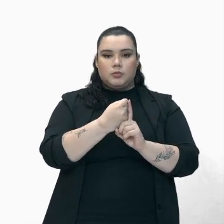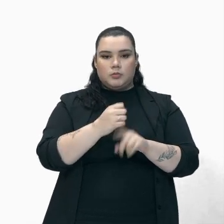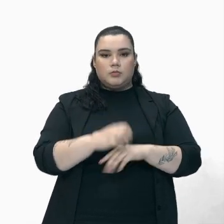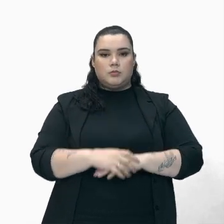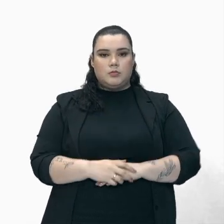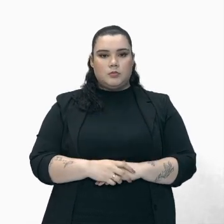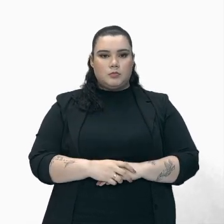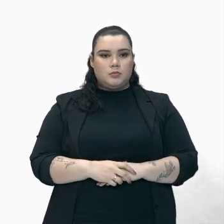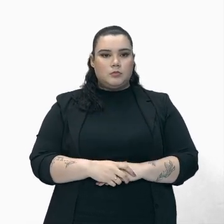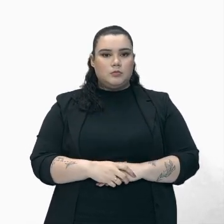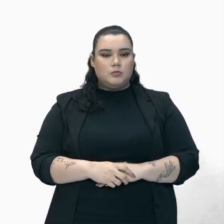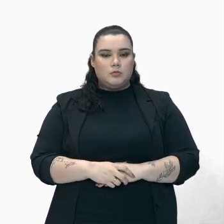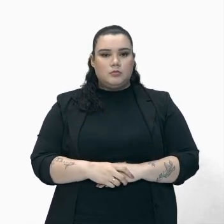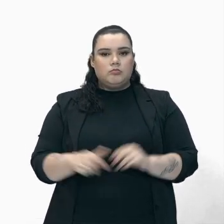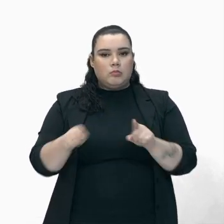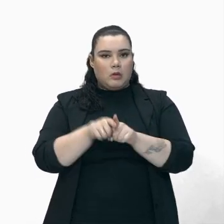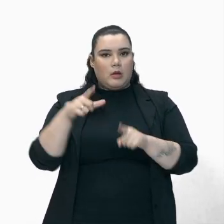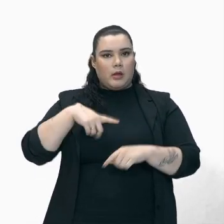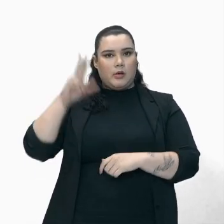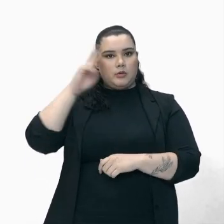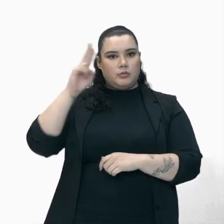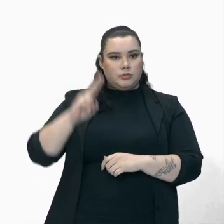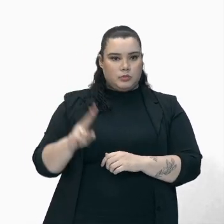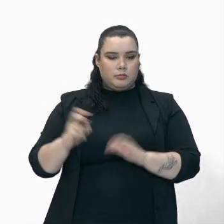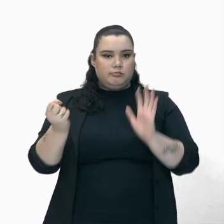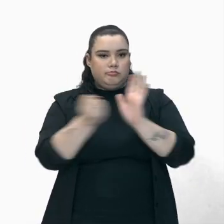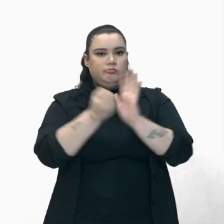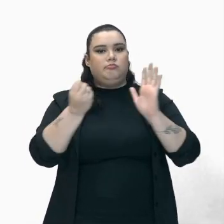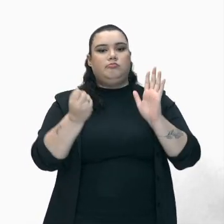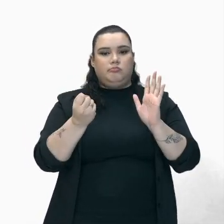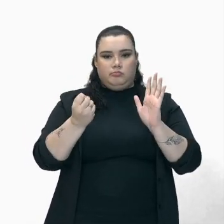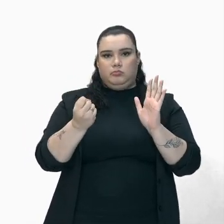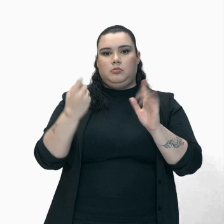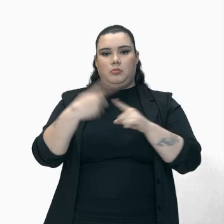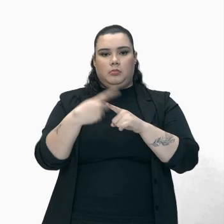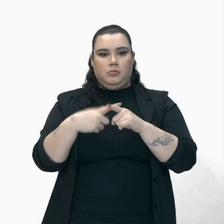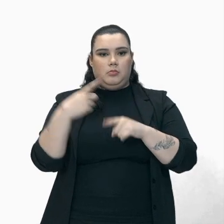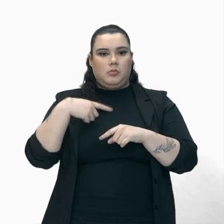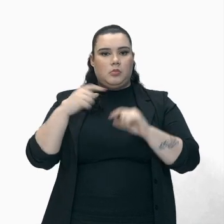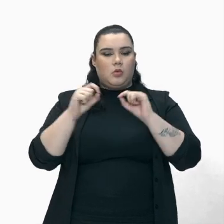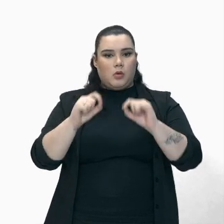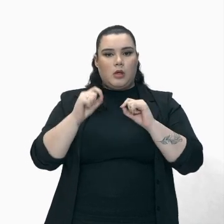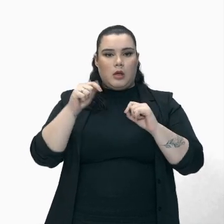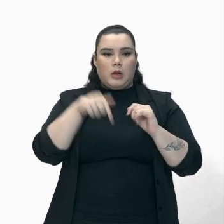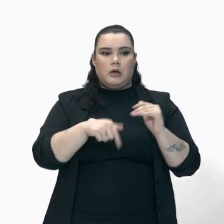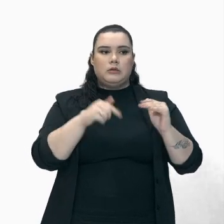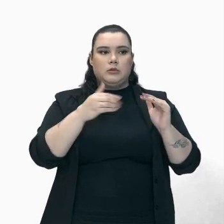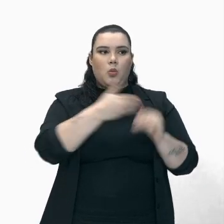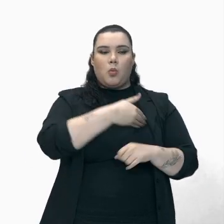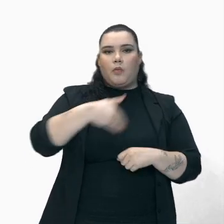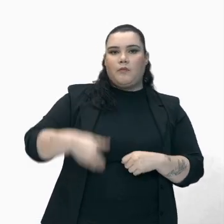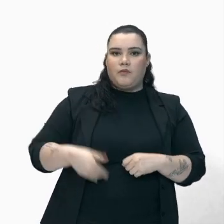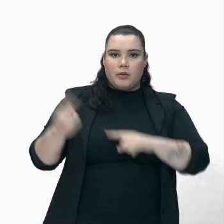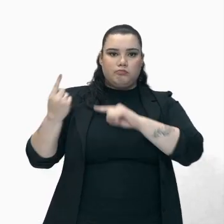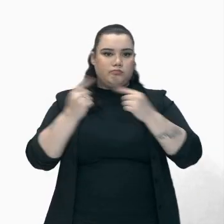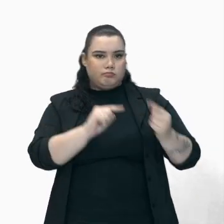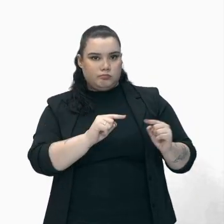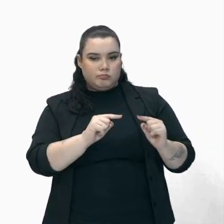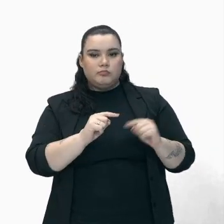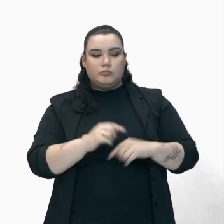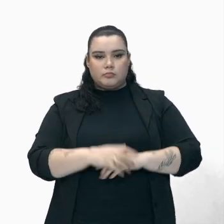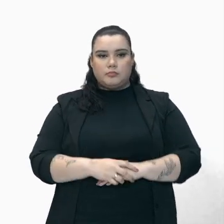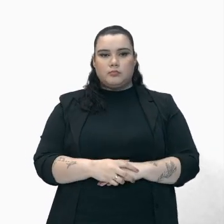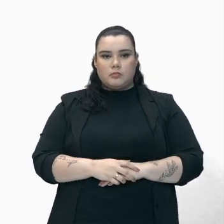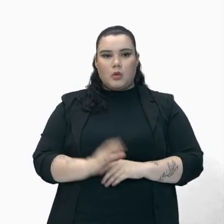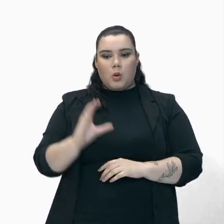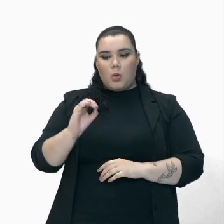Que também Entrou para a história Como um movimento De contestação Ao poder Metropolitano Vamos lá galera A